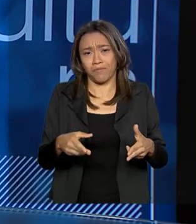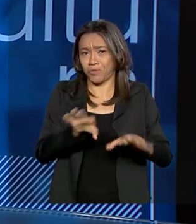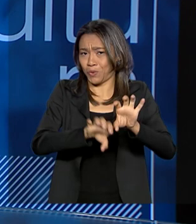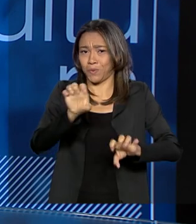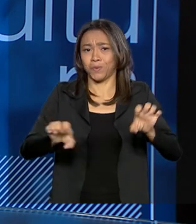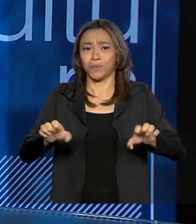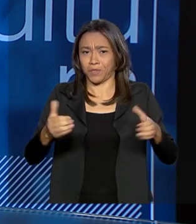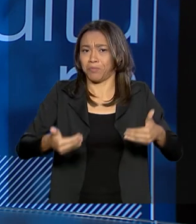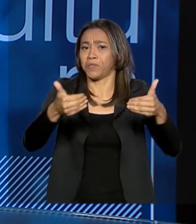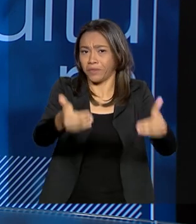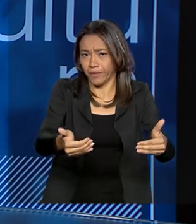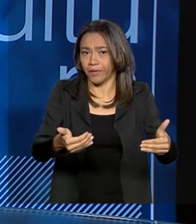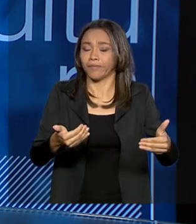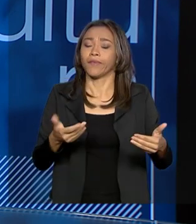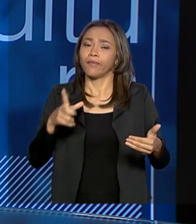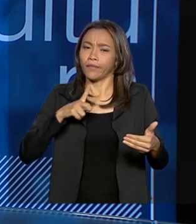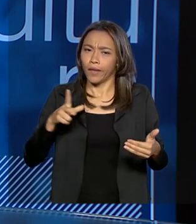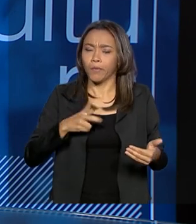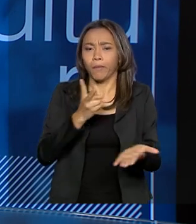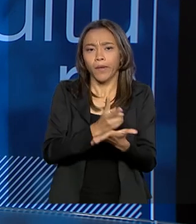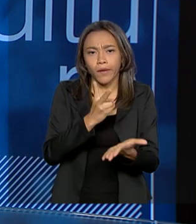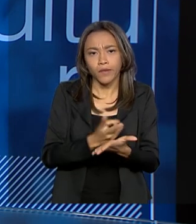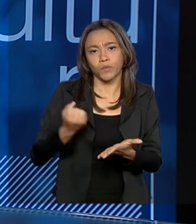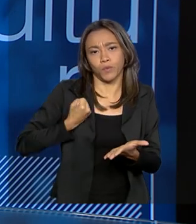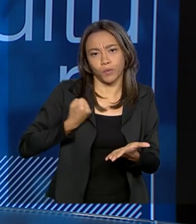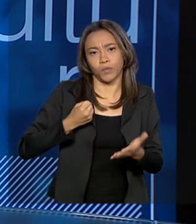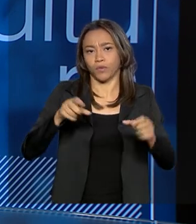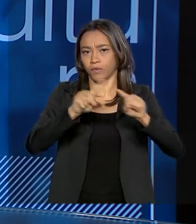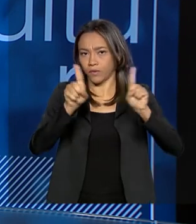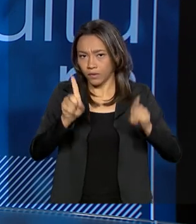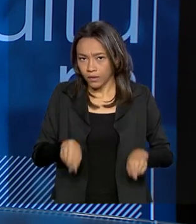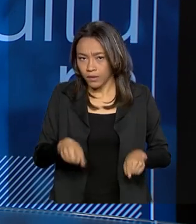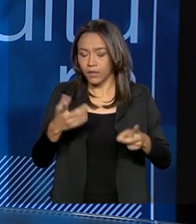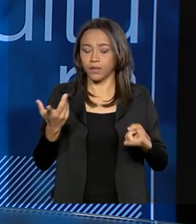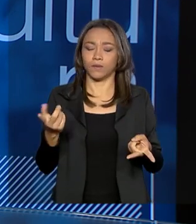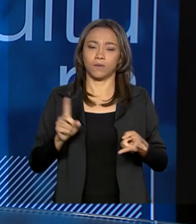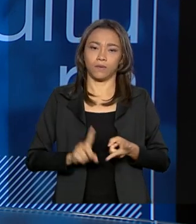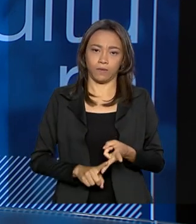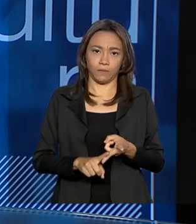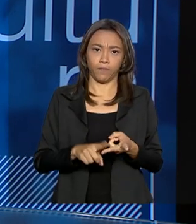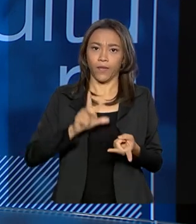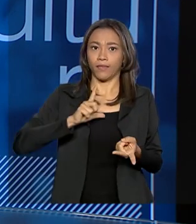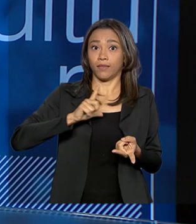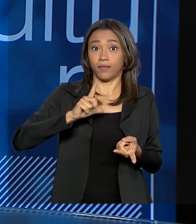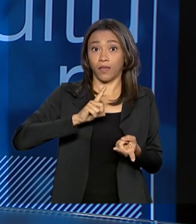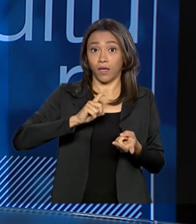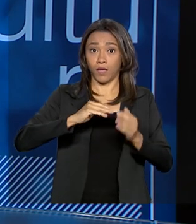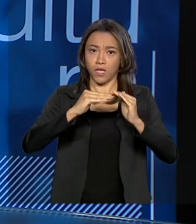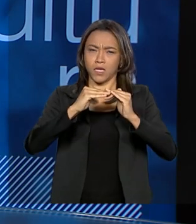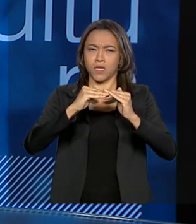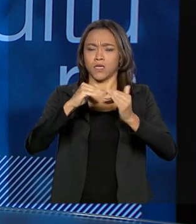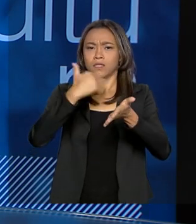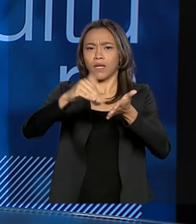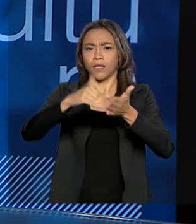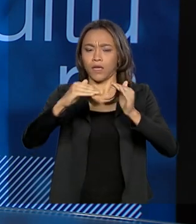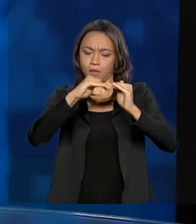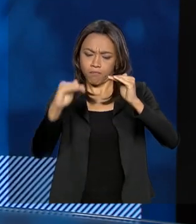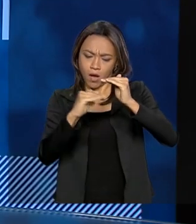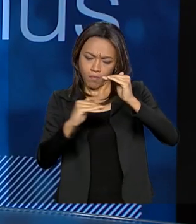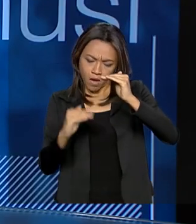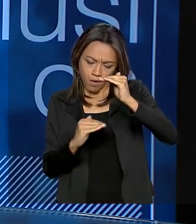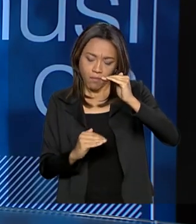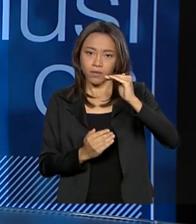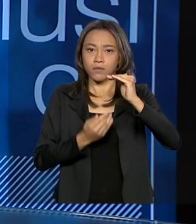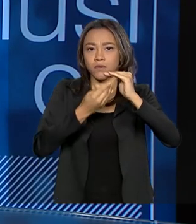Então, gente tem o mesmo número de funcionários, o mesmo tipo de... Há uma série de subsecretarias, são seis